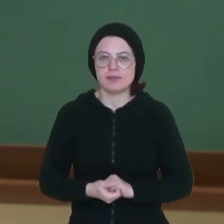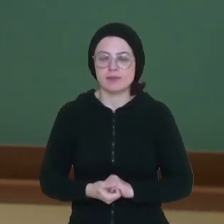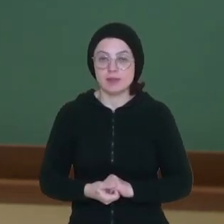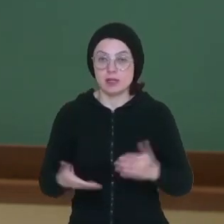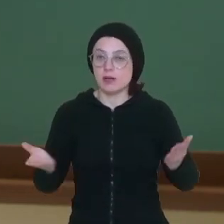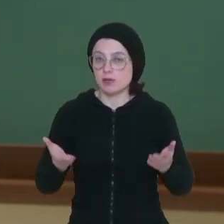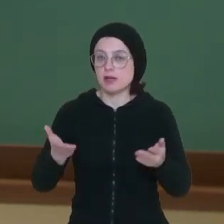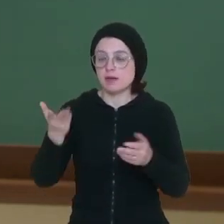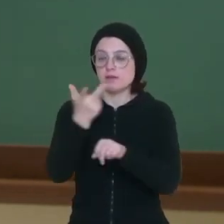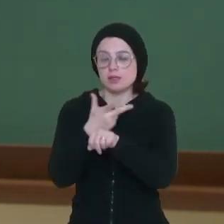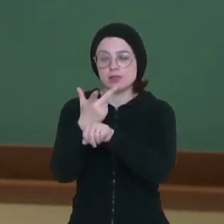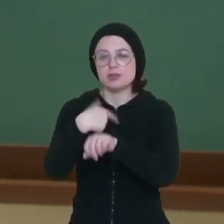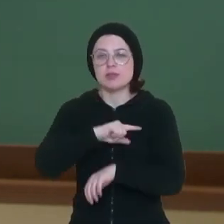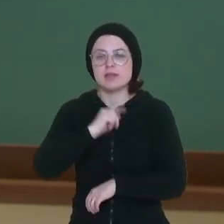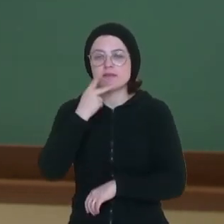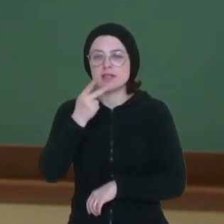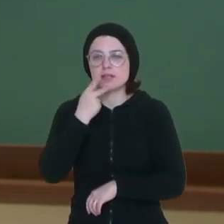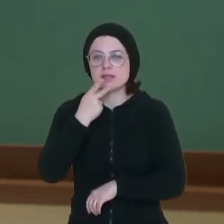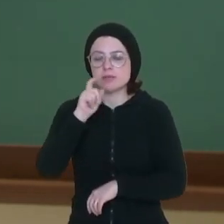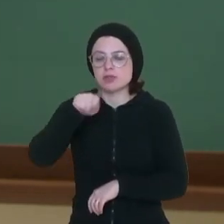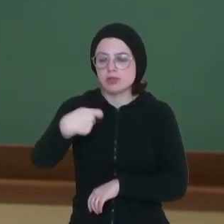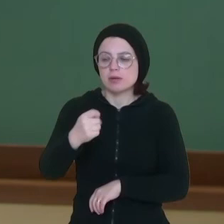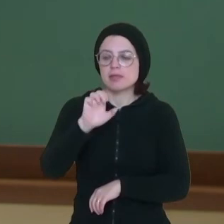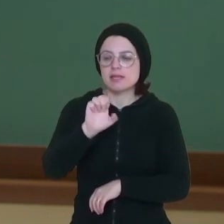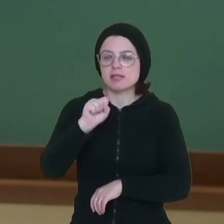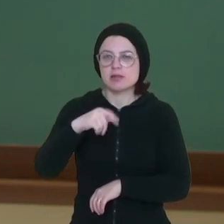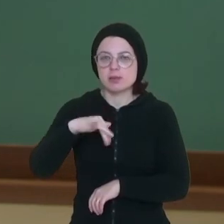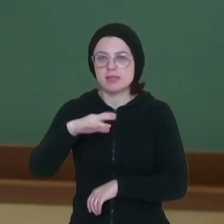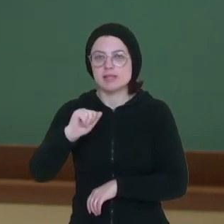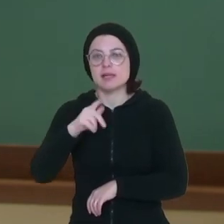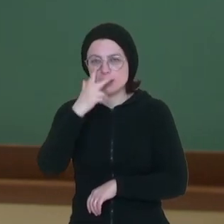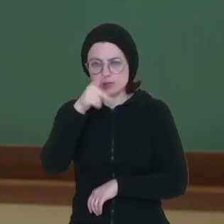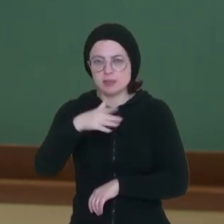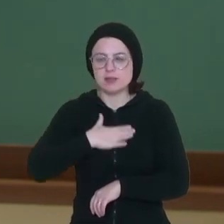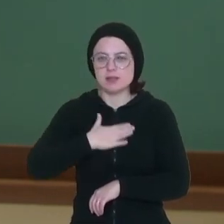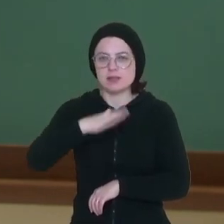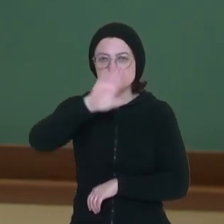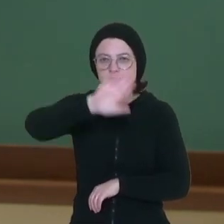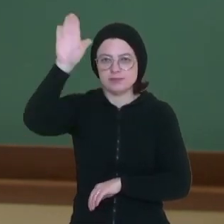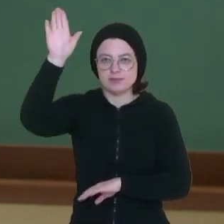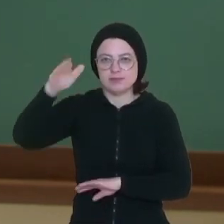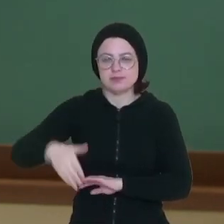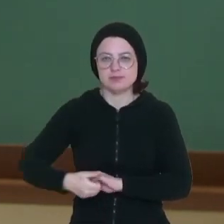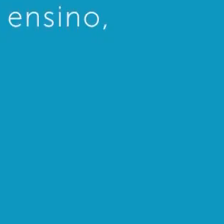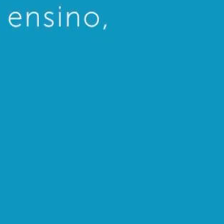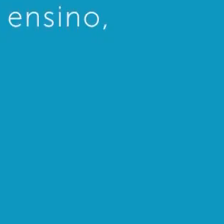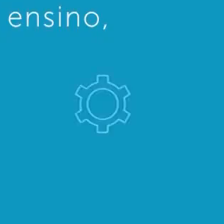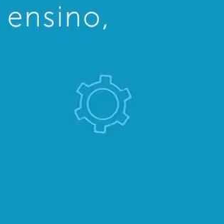Nesse vídeo, nós falamos sobre estequiometria. Espero que vocês tenham gostado e até breve!